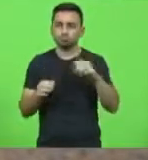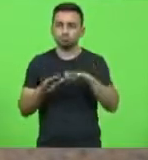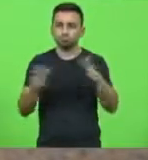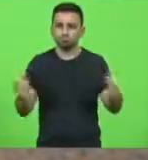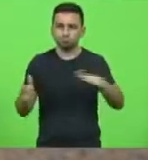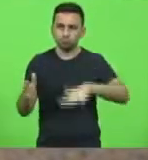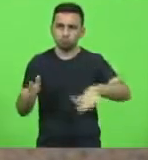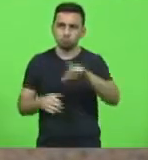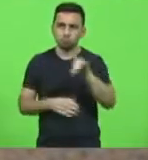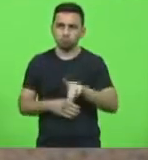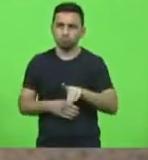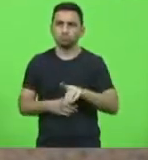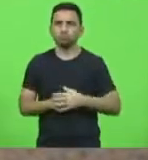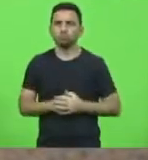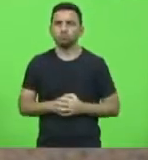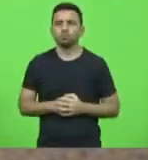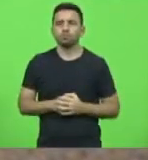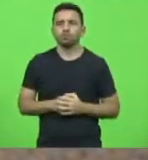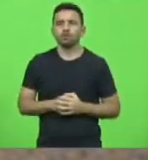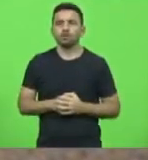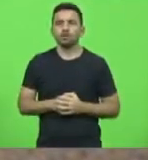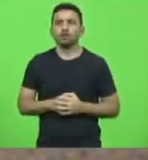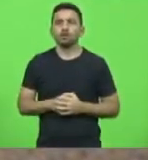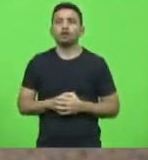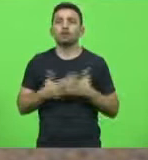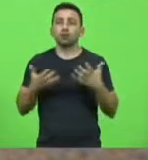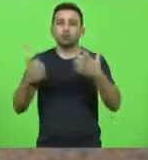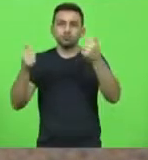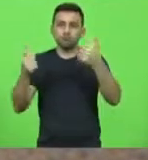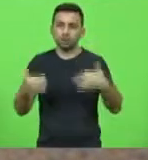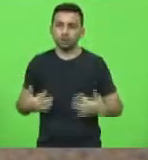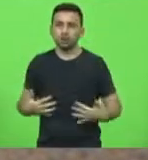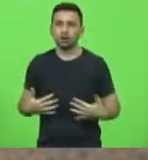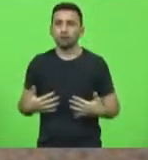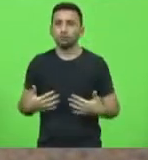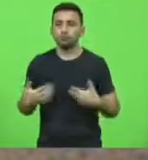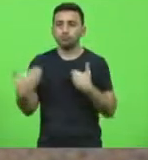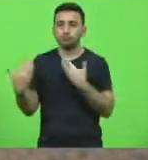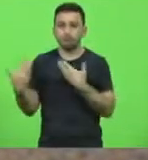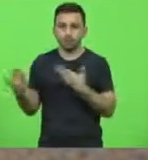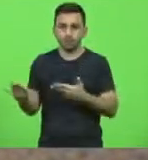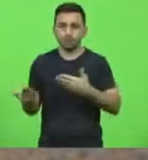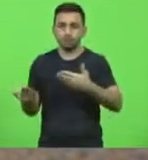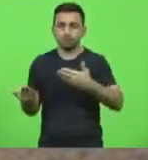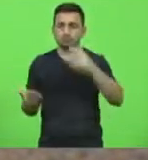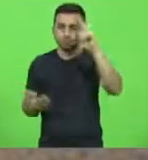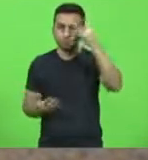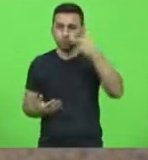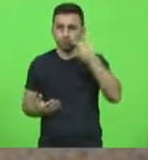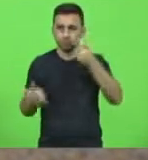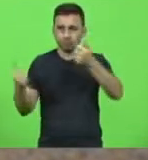a diretora, e dizer que faço das palavras do deputado Milton Alves as minhas.